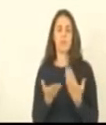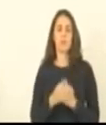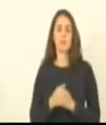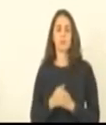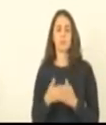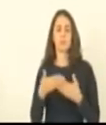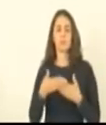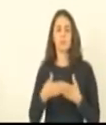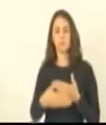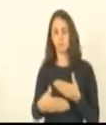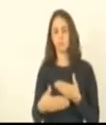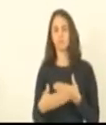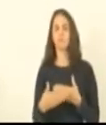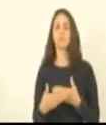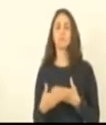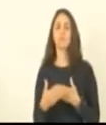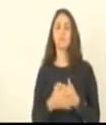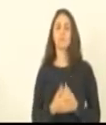a fase